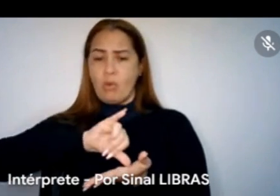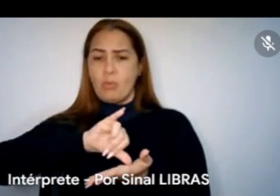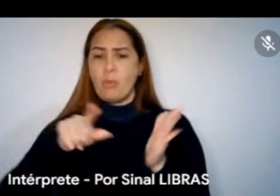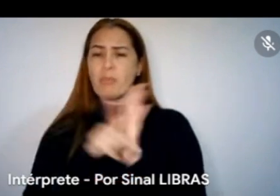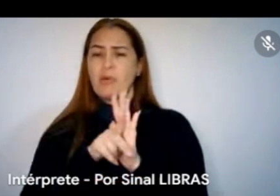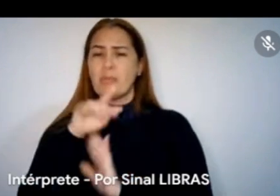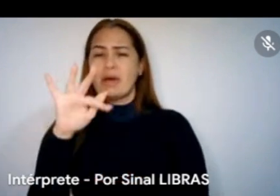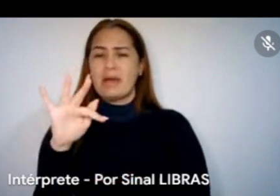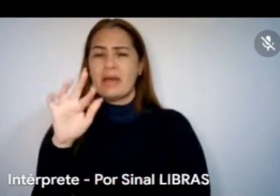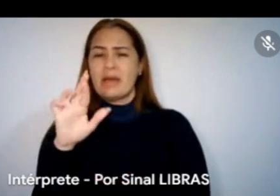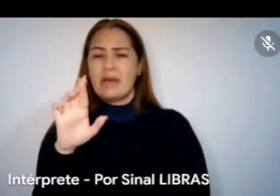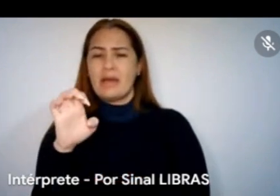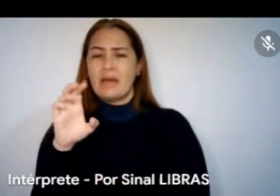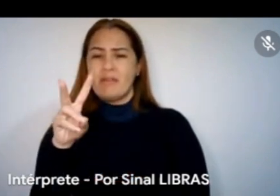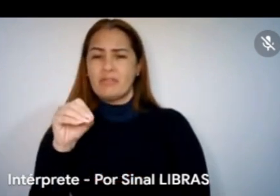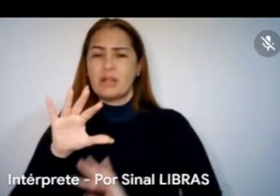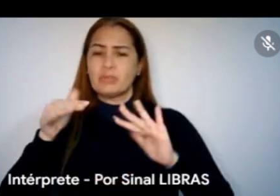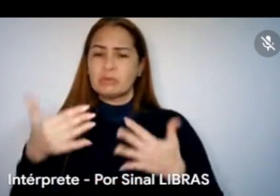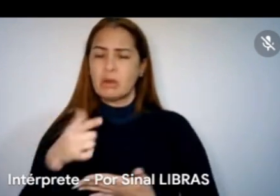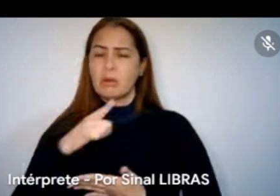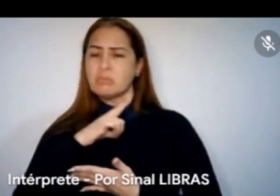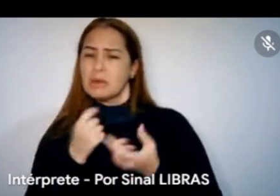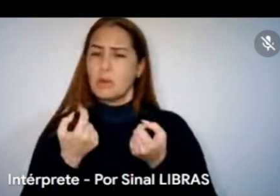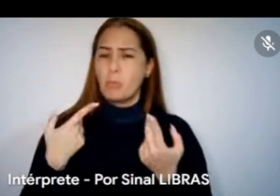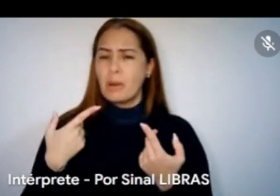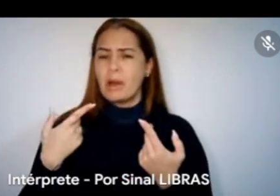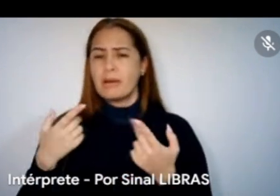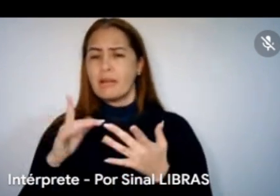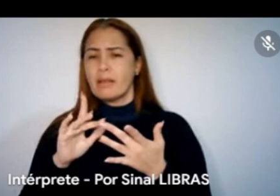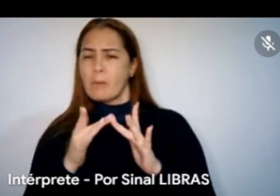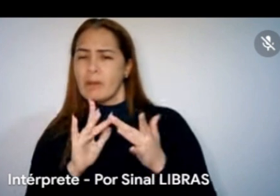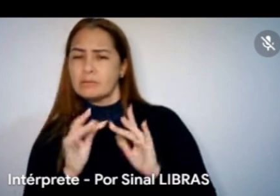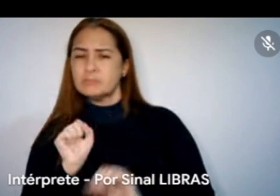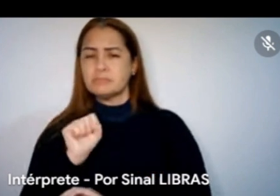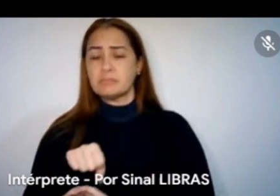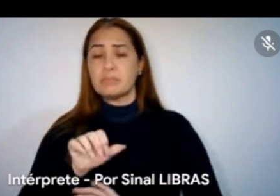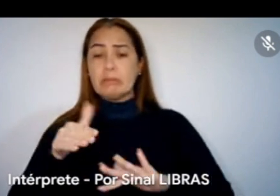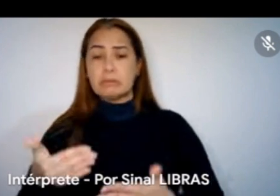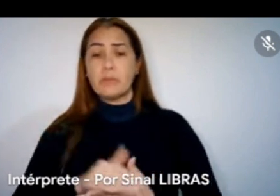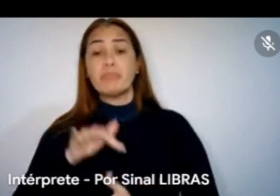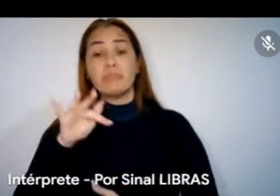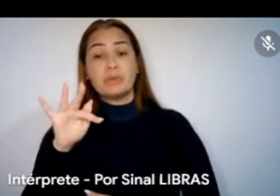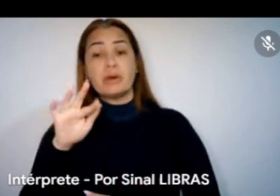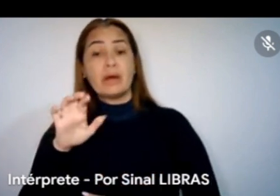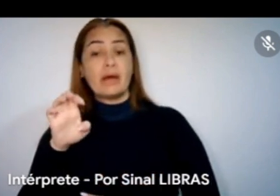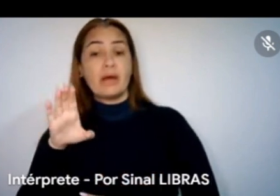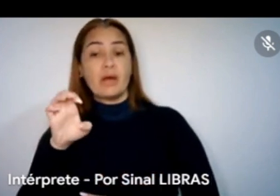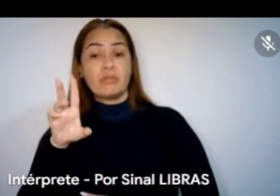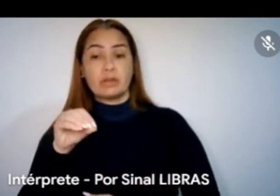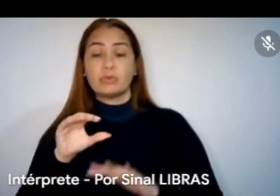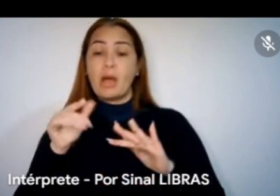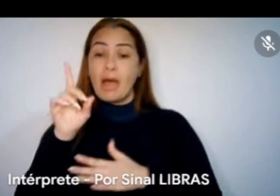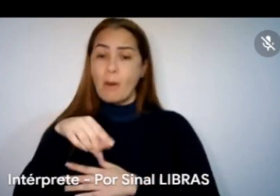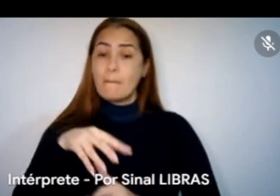Da família Capiba, tem uma certa ligação aqui, uma grande ligação aqui, e deixou o Frevo, o Frevo como carro-chefe